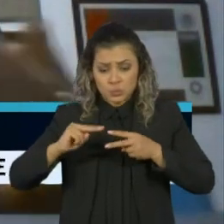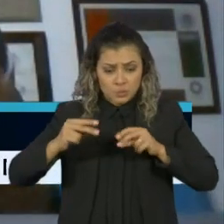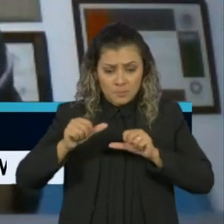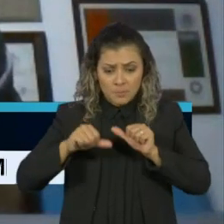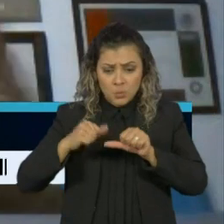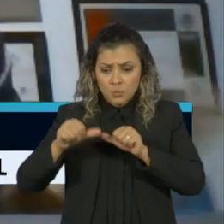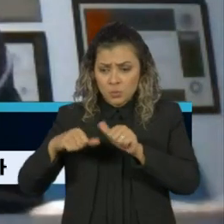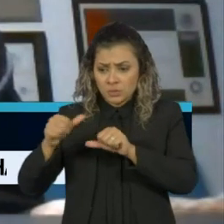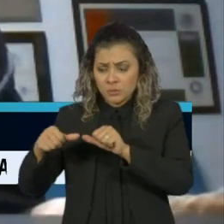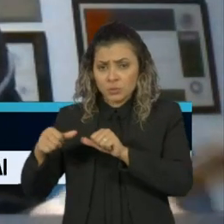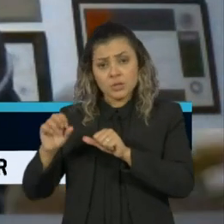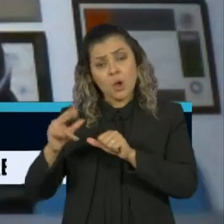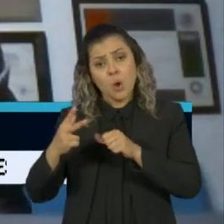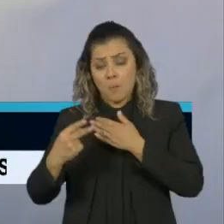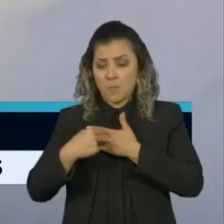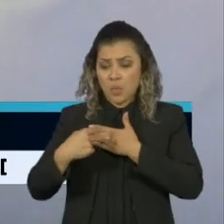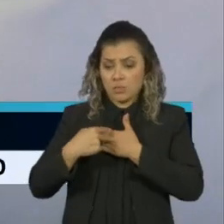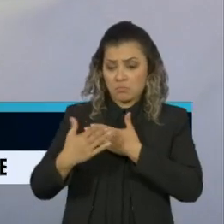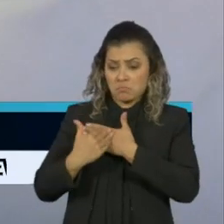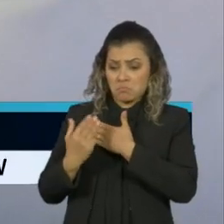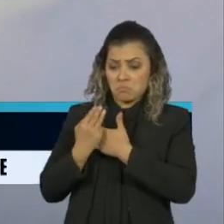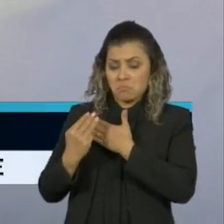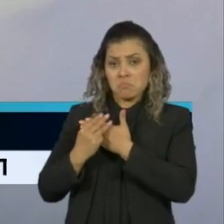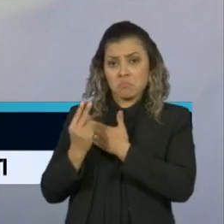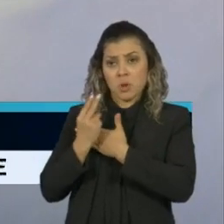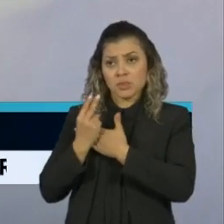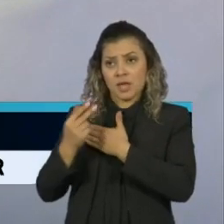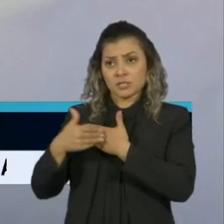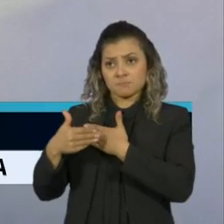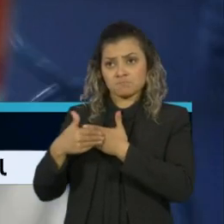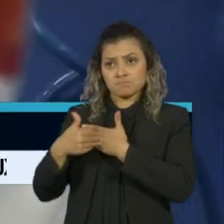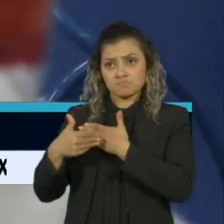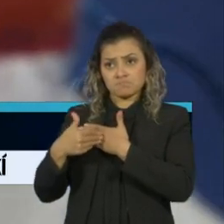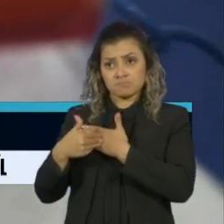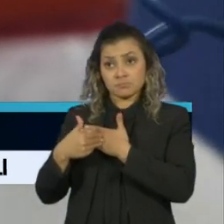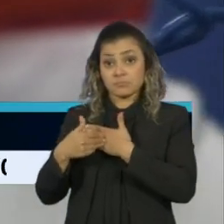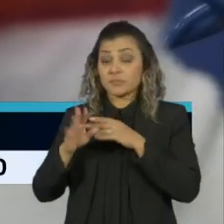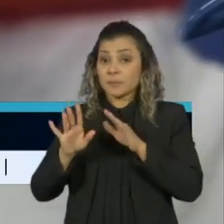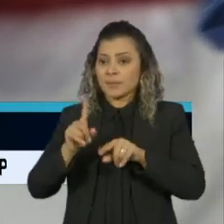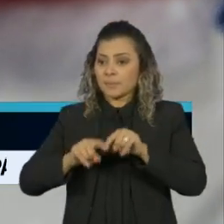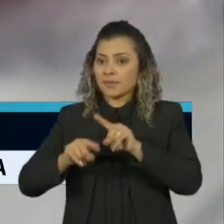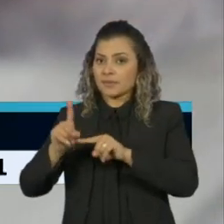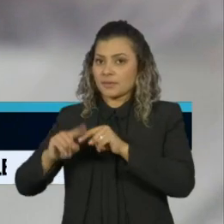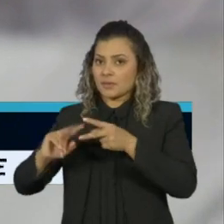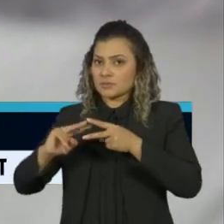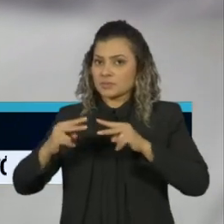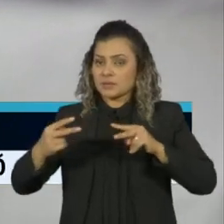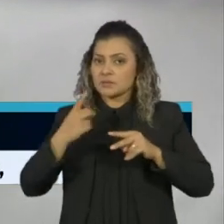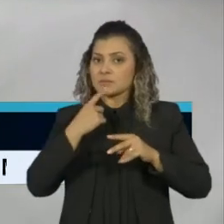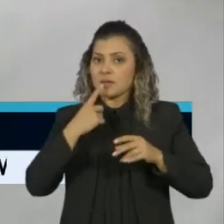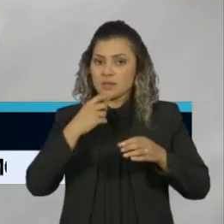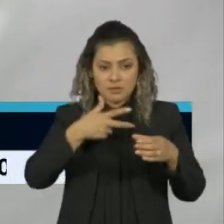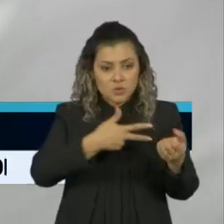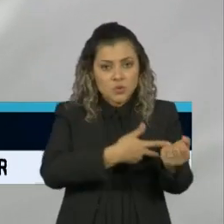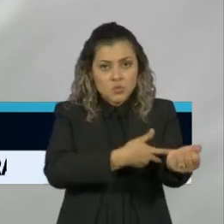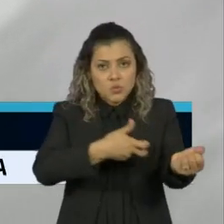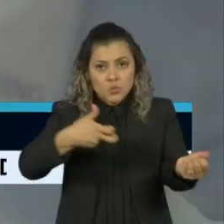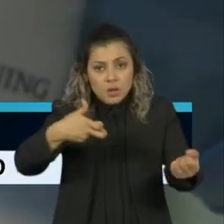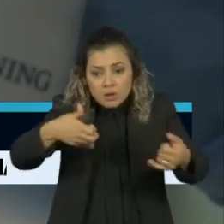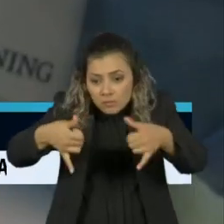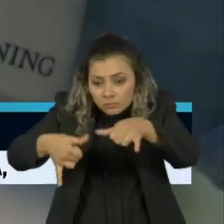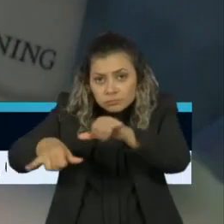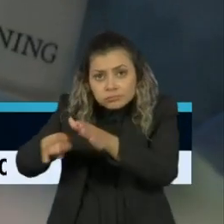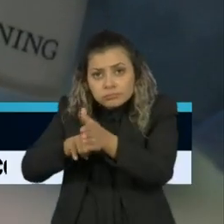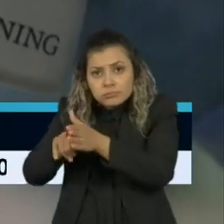que os protegem? A gente não sabe. A pesquisa está na fase de coleta de amostras de células de sangue de pacientes idosos,